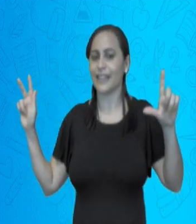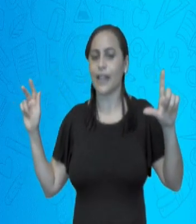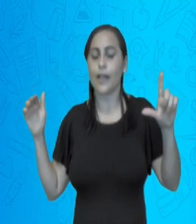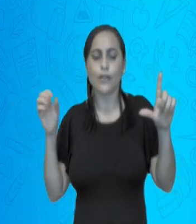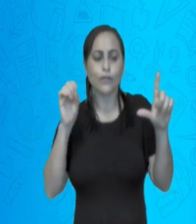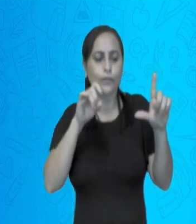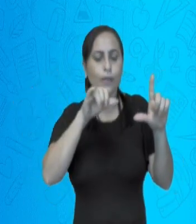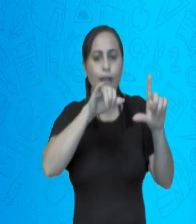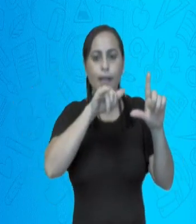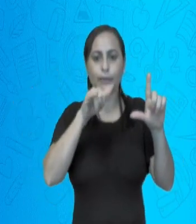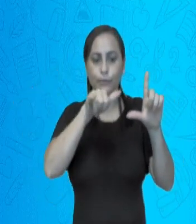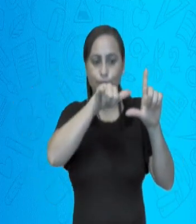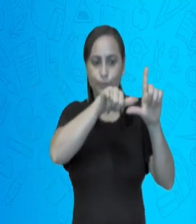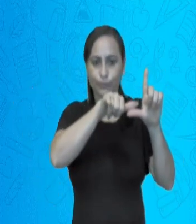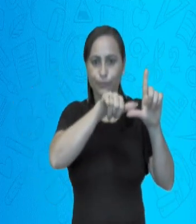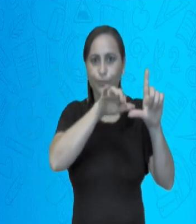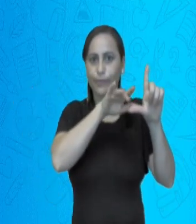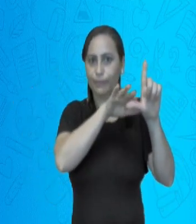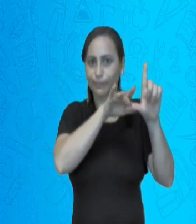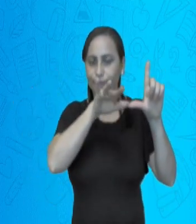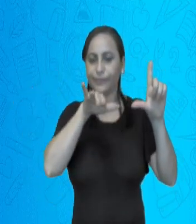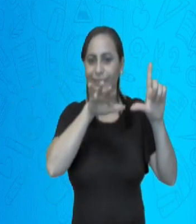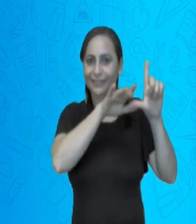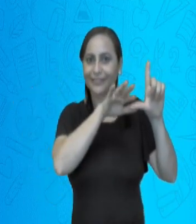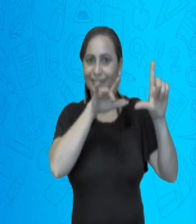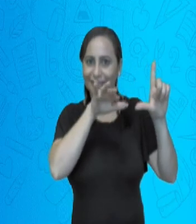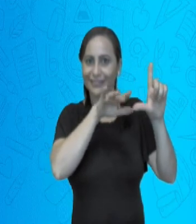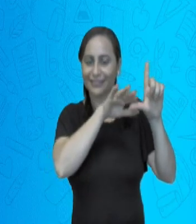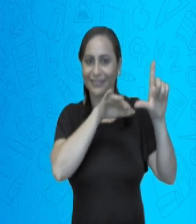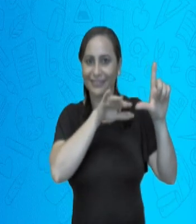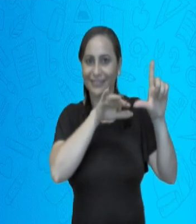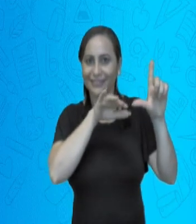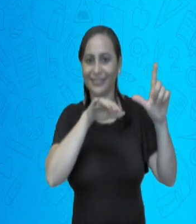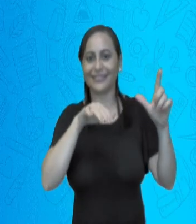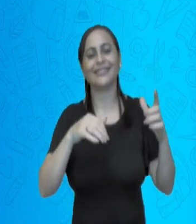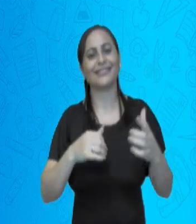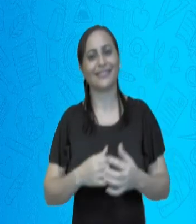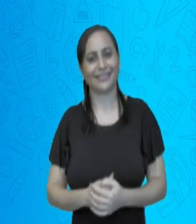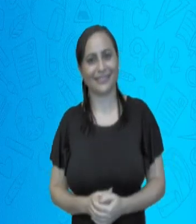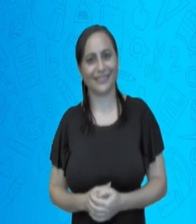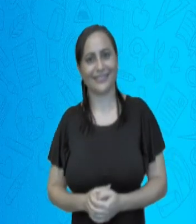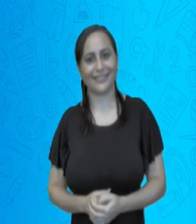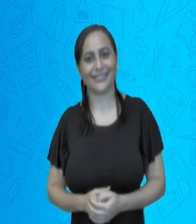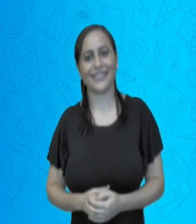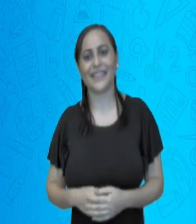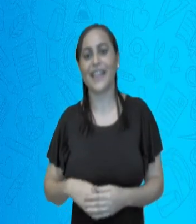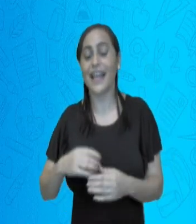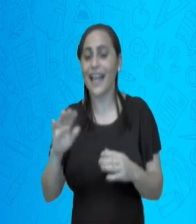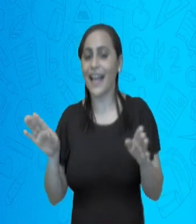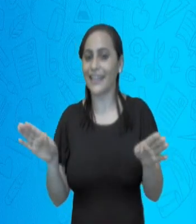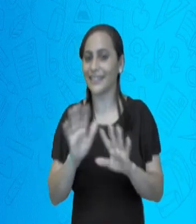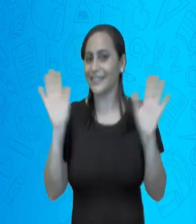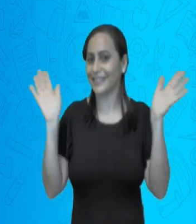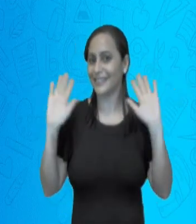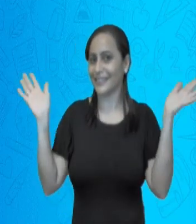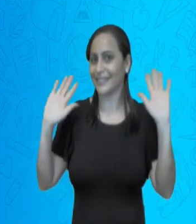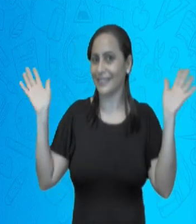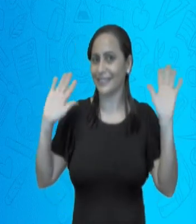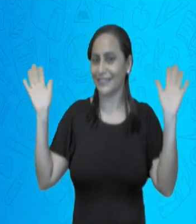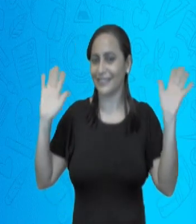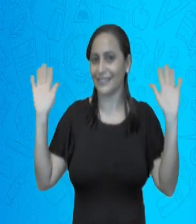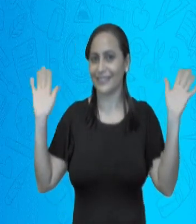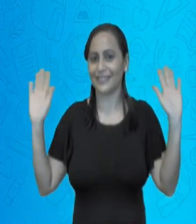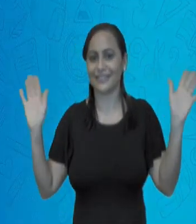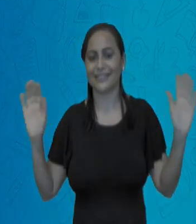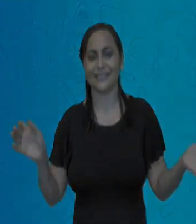basta apontar a câmera do seu celular na imagem que aparece no canto da tela. E até a próxima. Bye, bye!